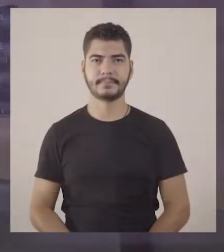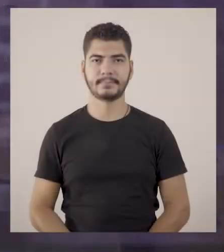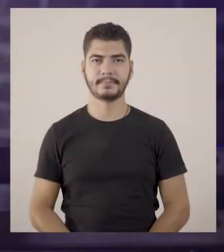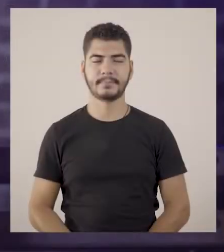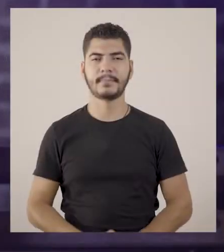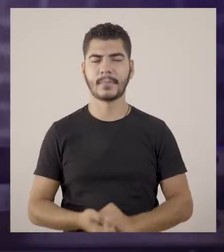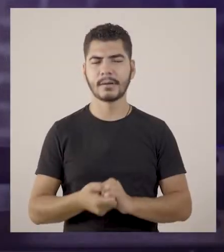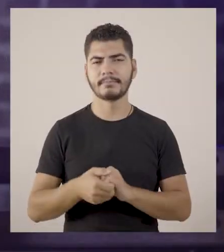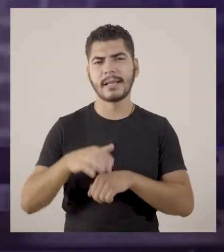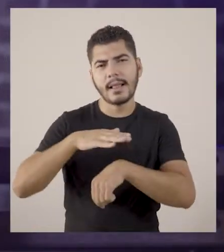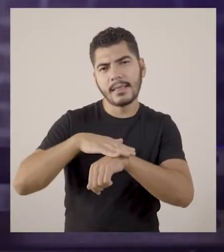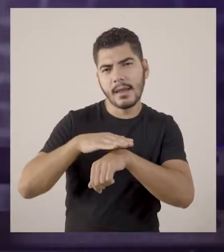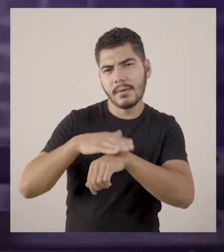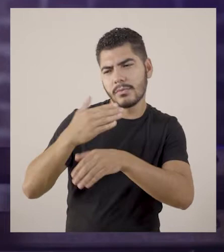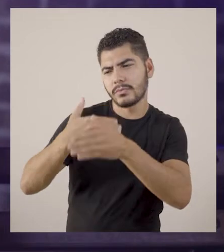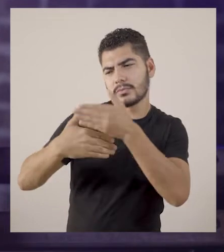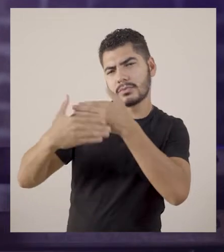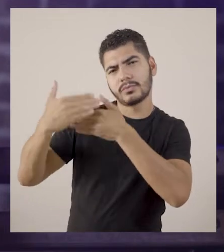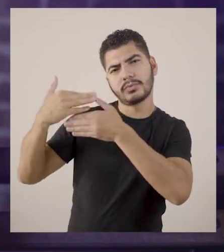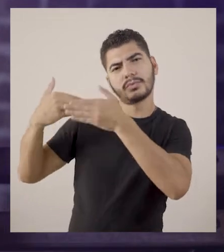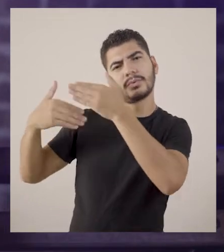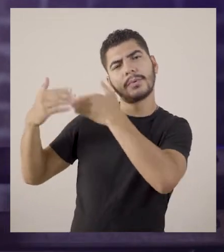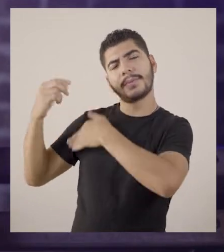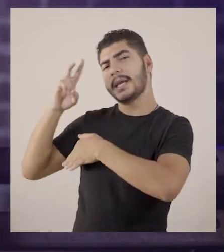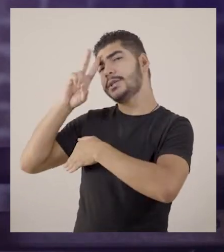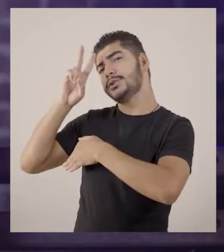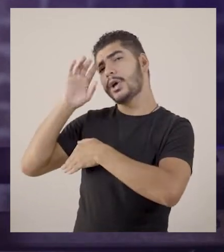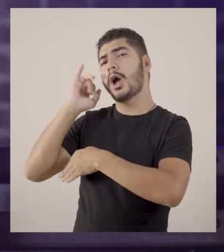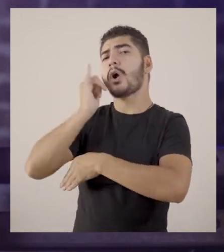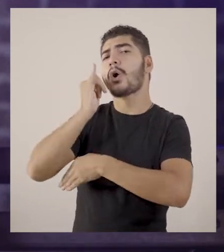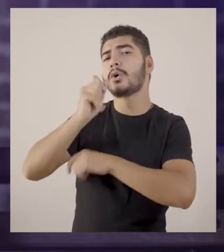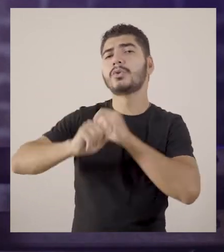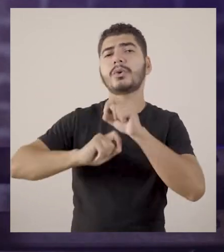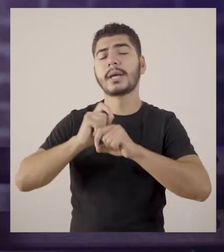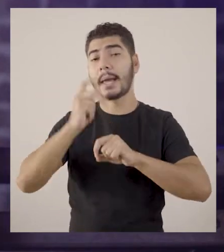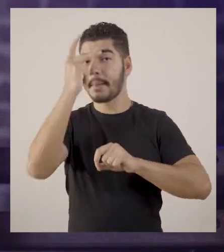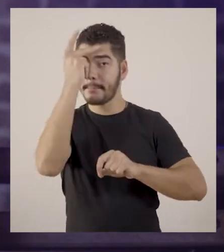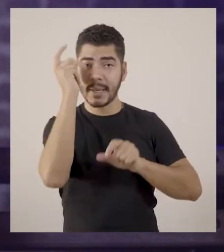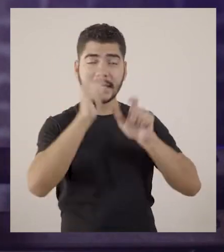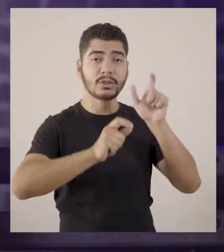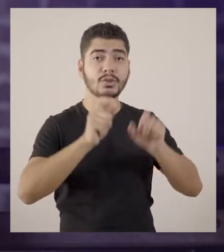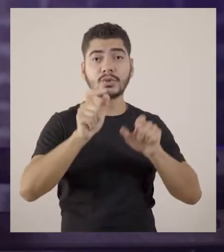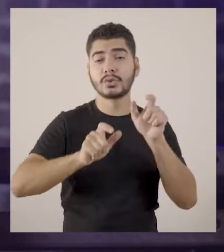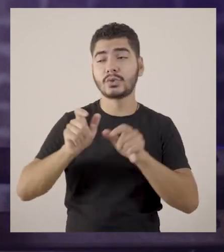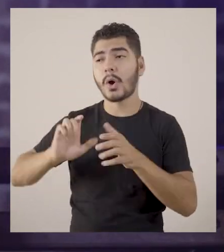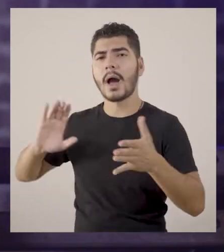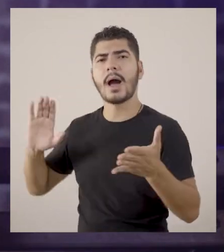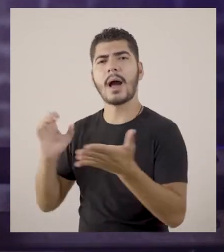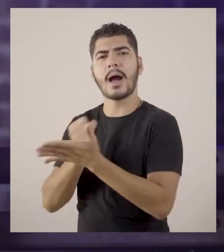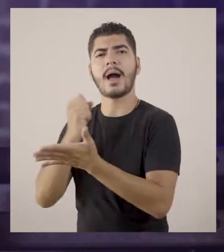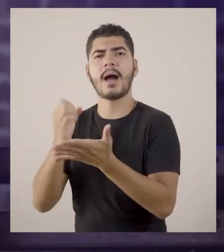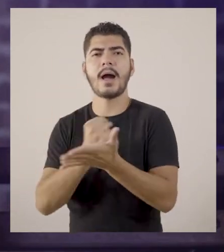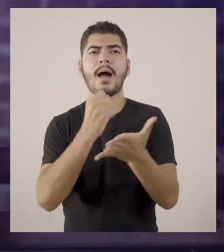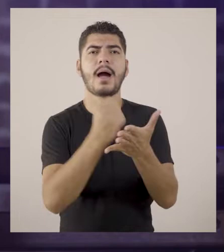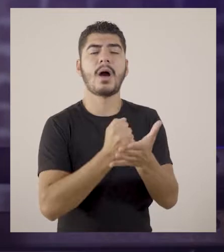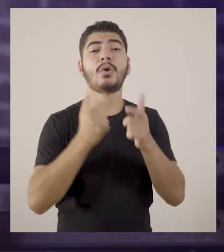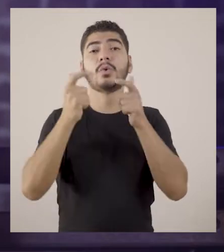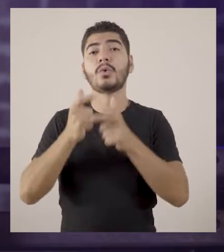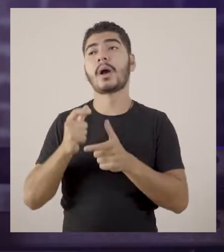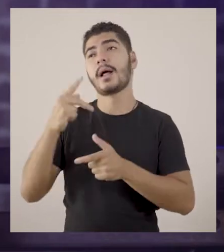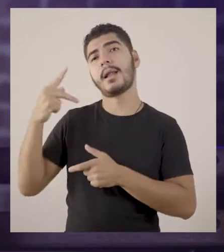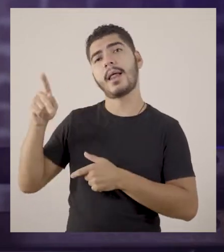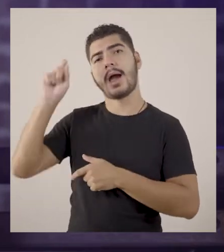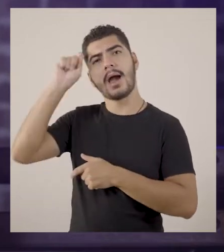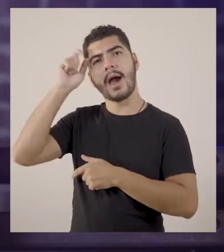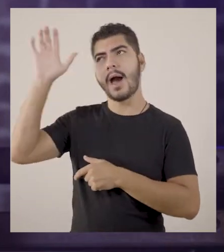Voltando um pouquinho no tempo. A história nos conta que pessoas foram sequestradas de diferentes regiões do